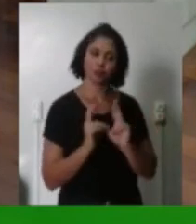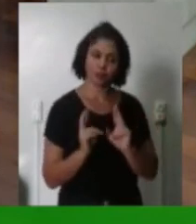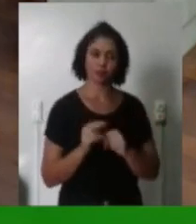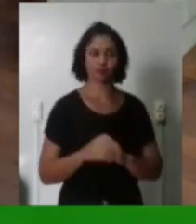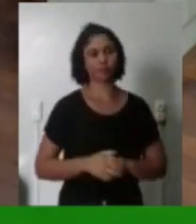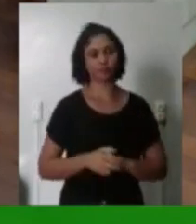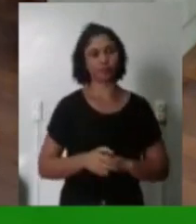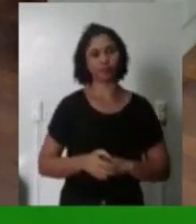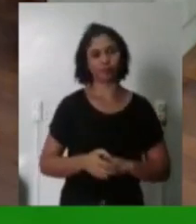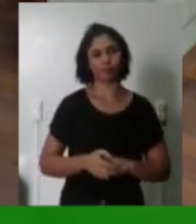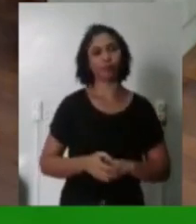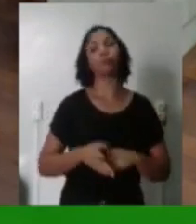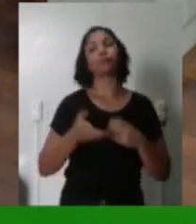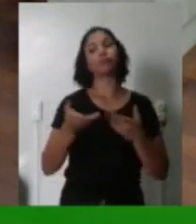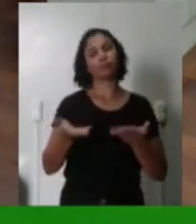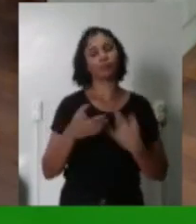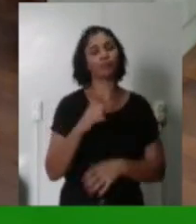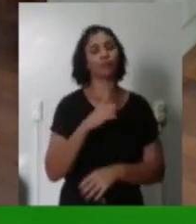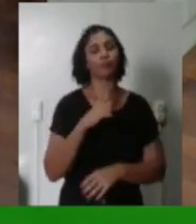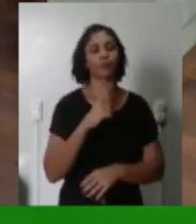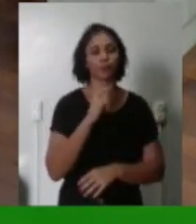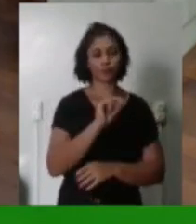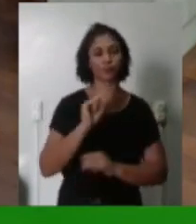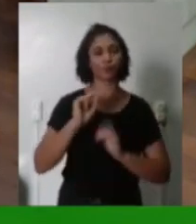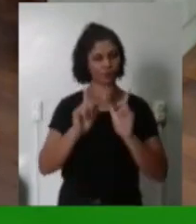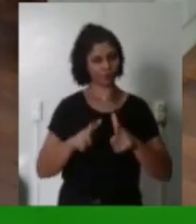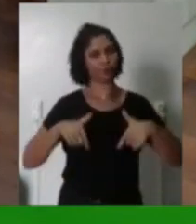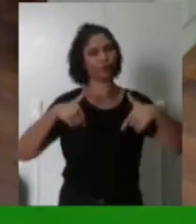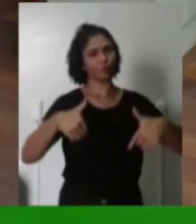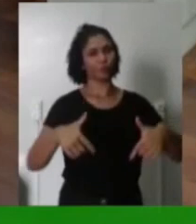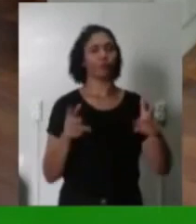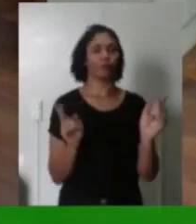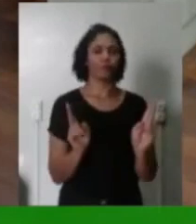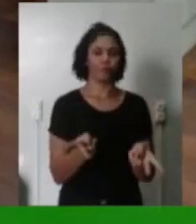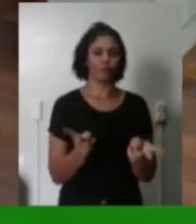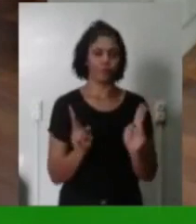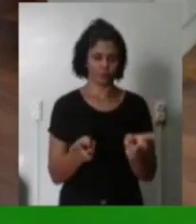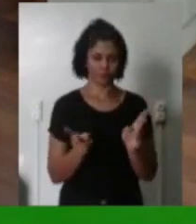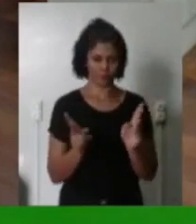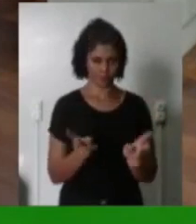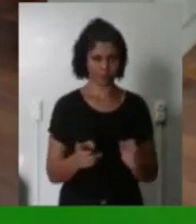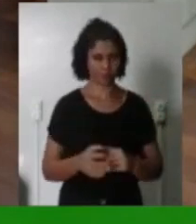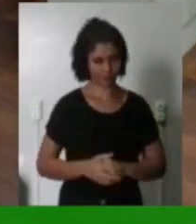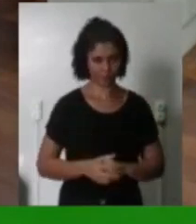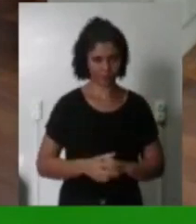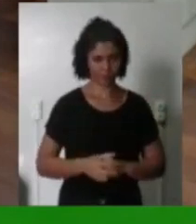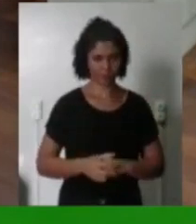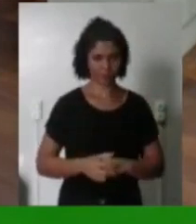convite Não é? De continuar essa luta Não é? De cerrar a fileira Para essa luta